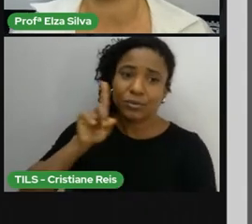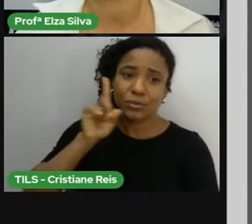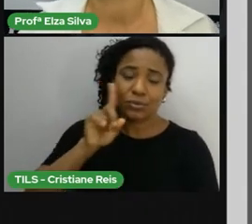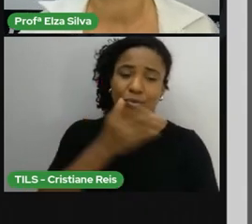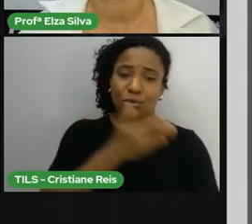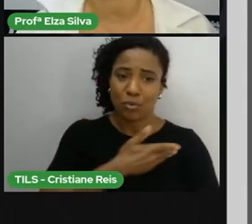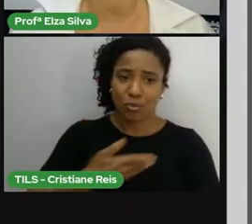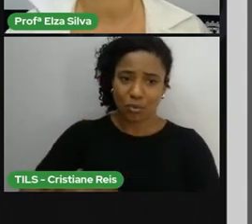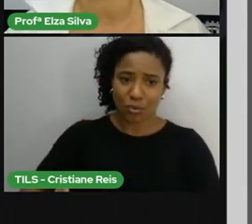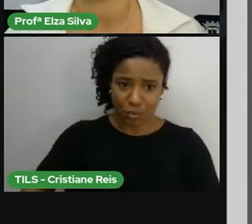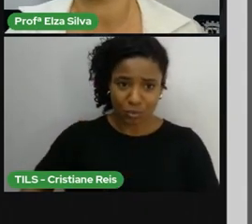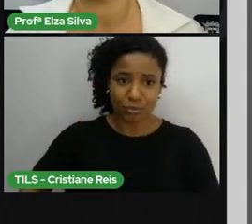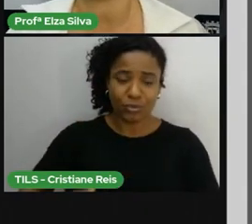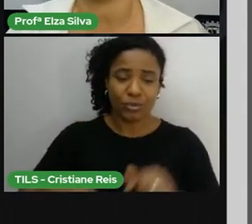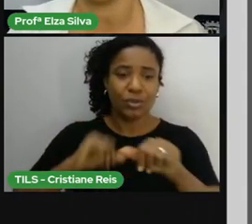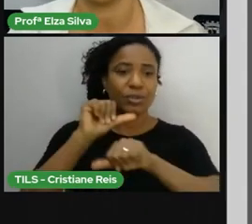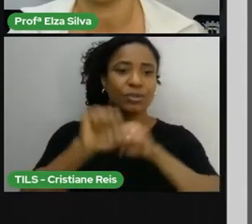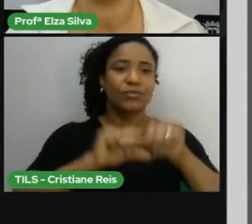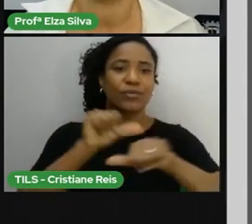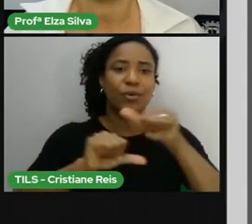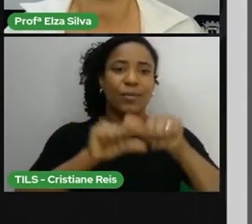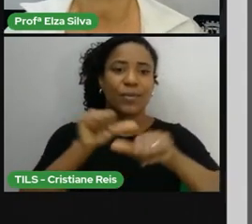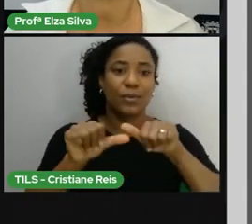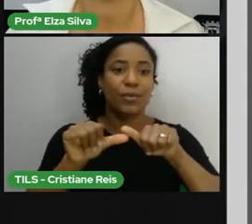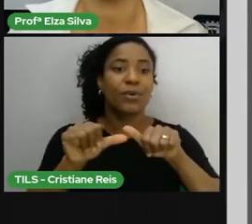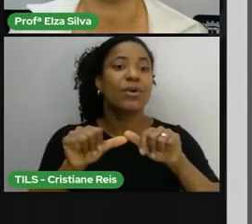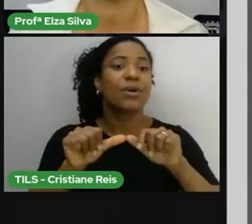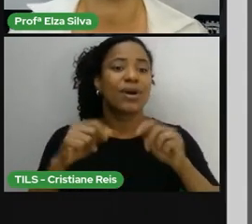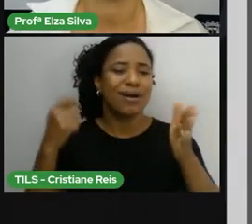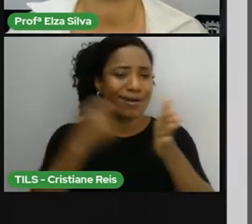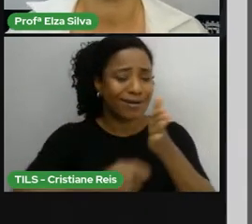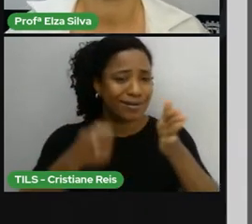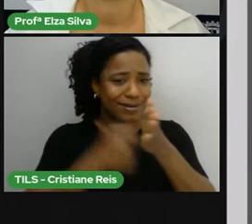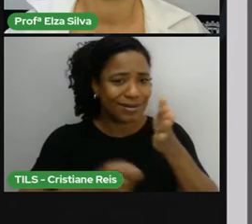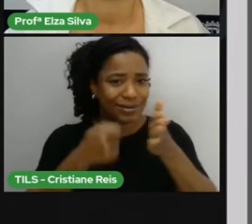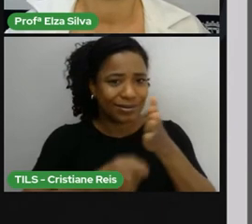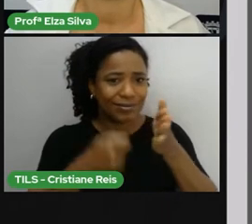transformaram, fizeram com que esta luta